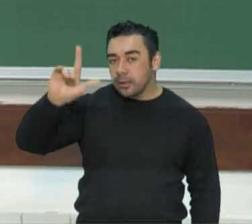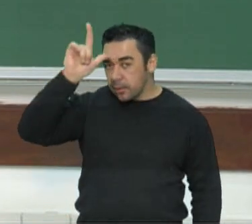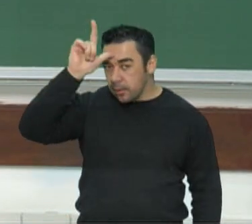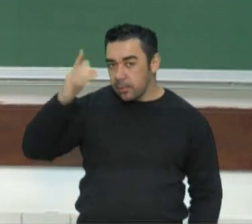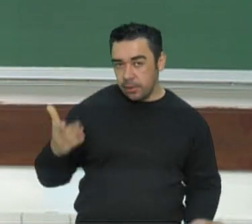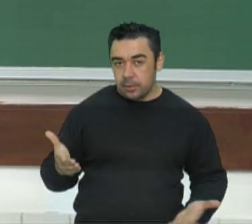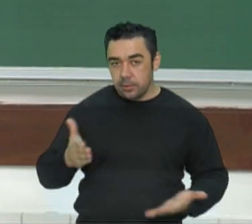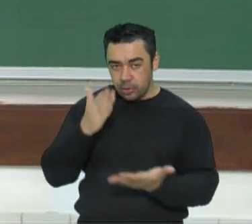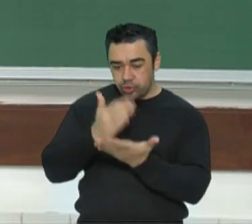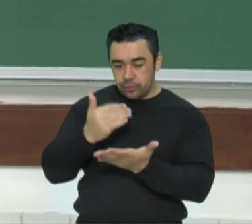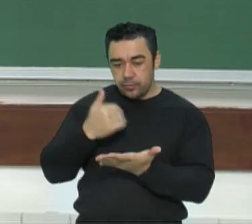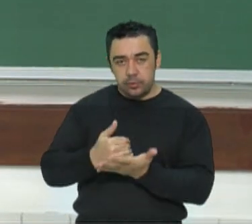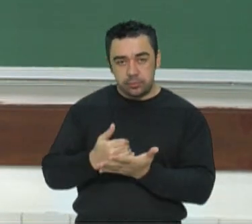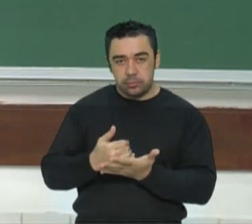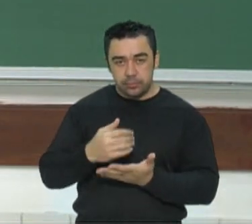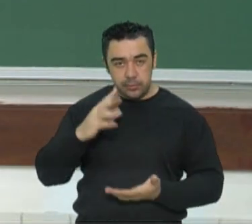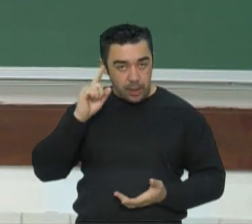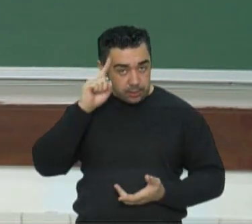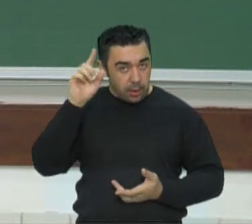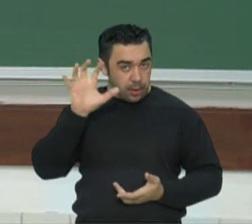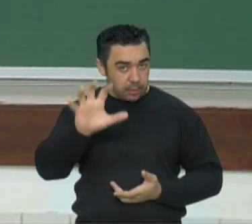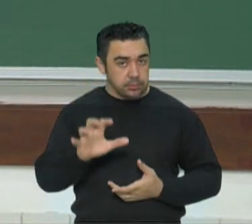dividindo o mundo entre eles, é a ideia.